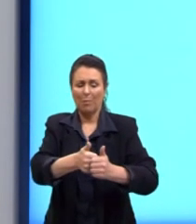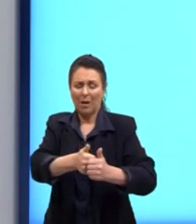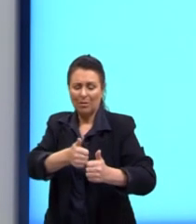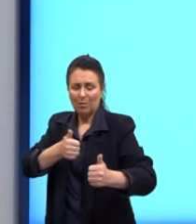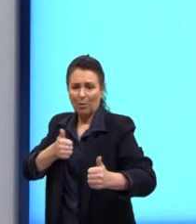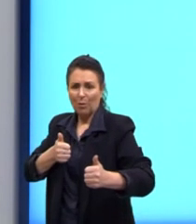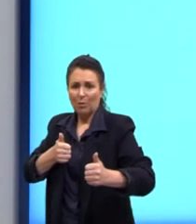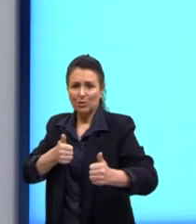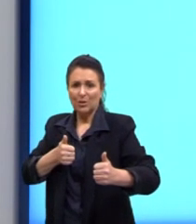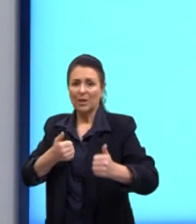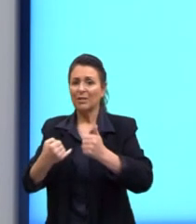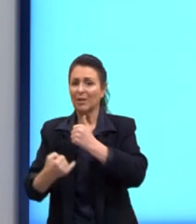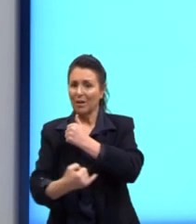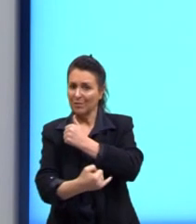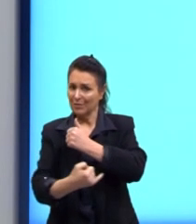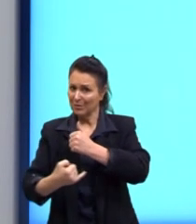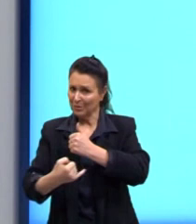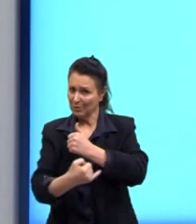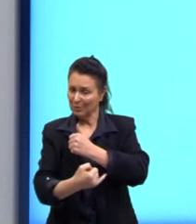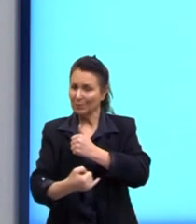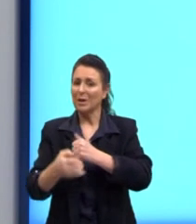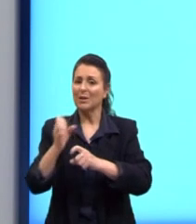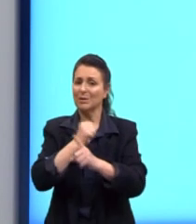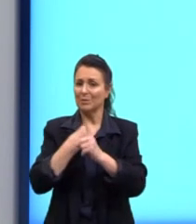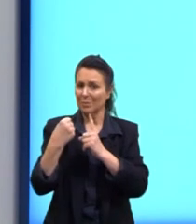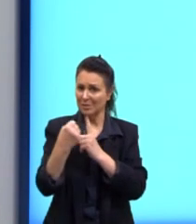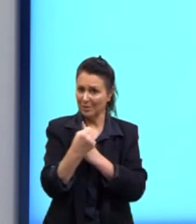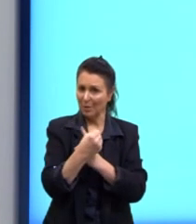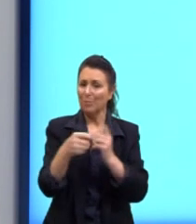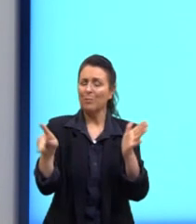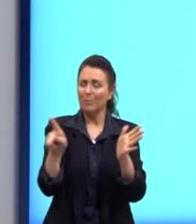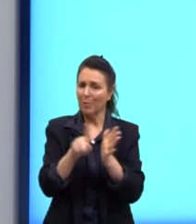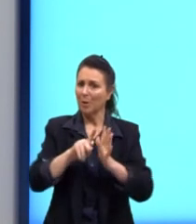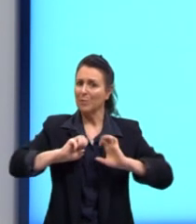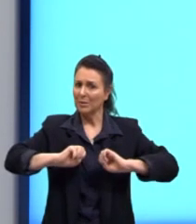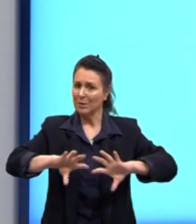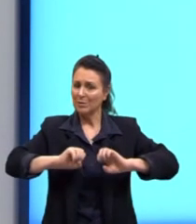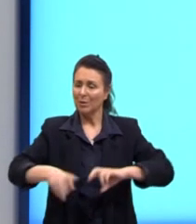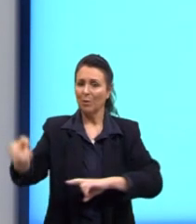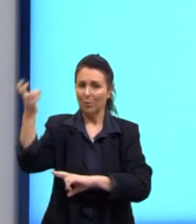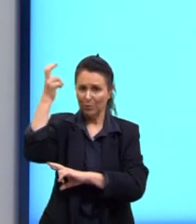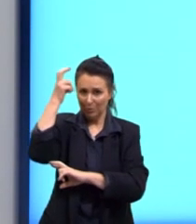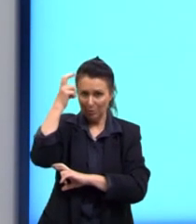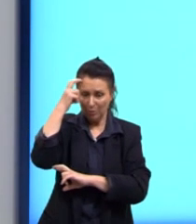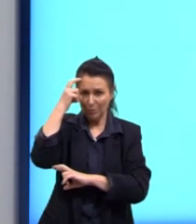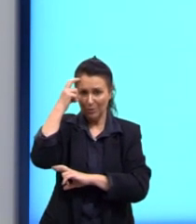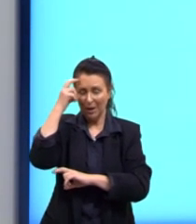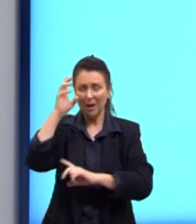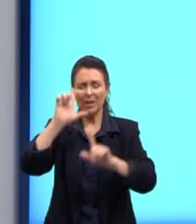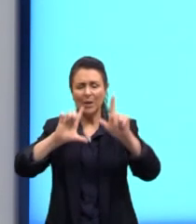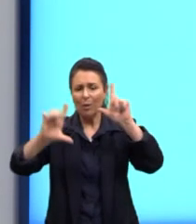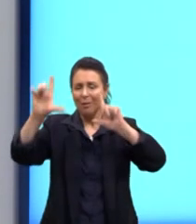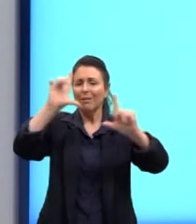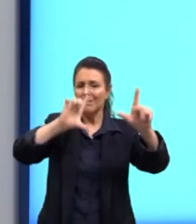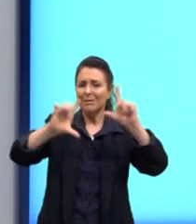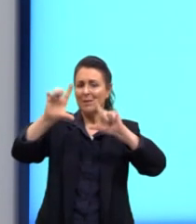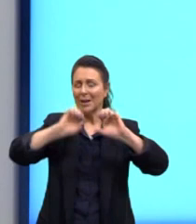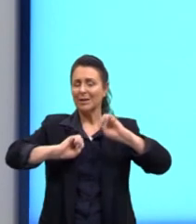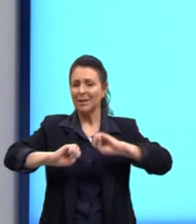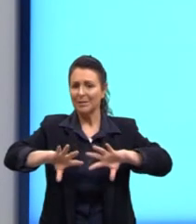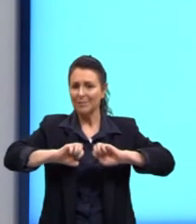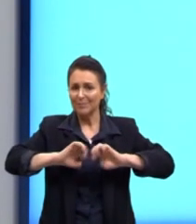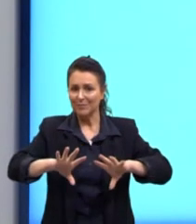infraestrutura social destinada à educação, à cultura e ao entretenimento educativo. E aí,